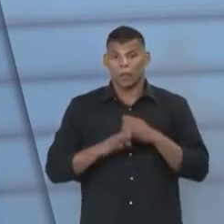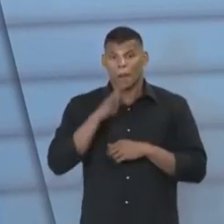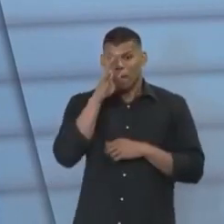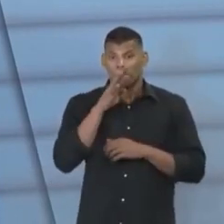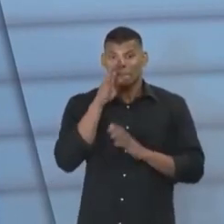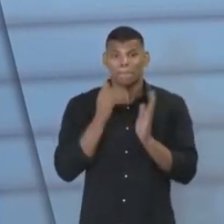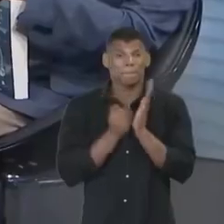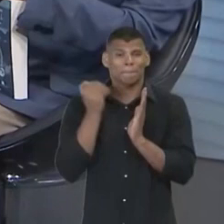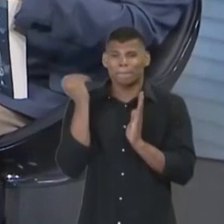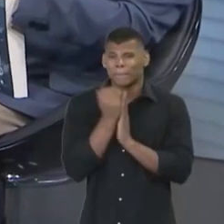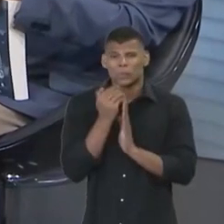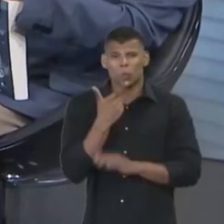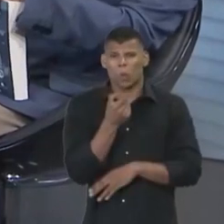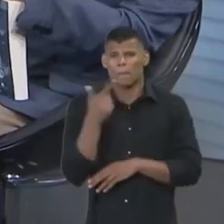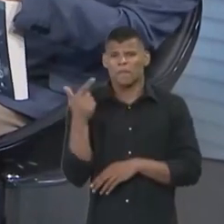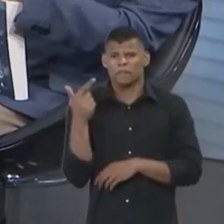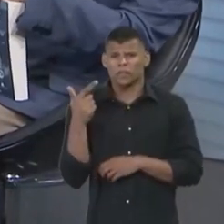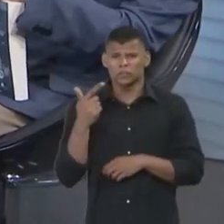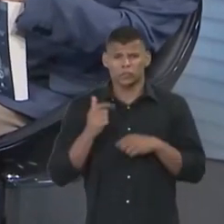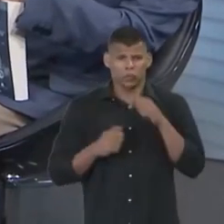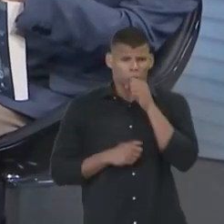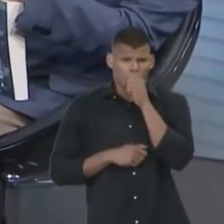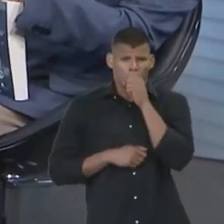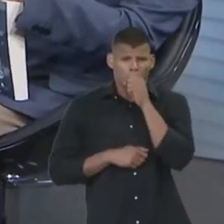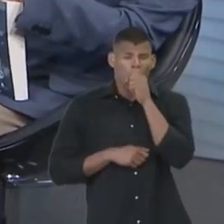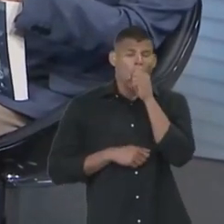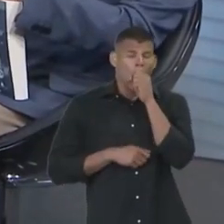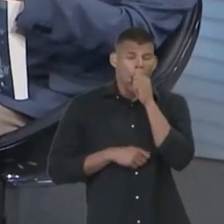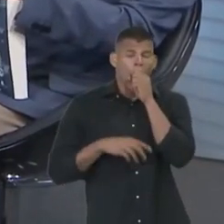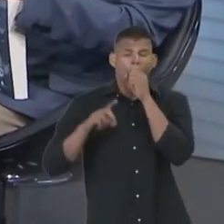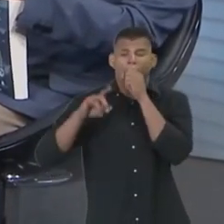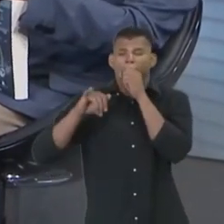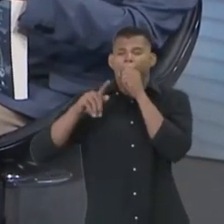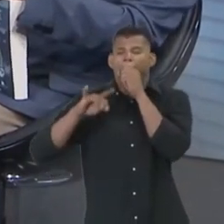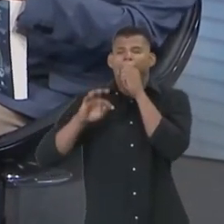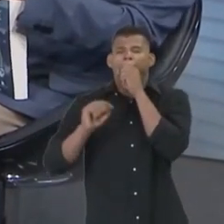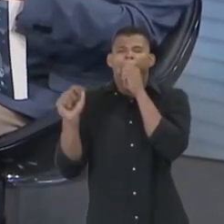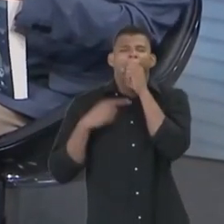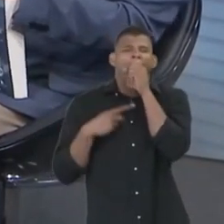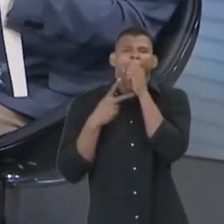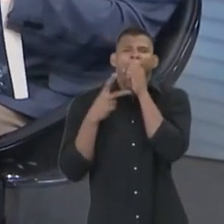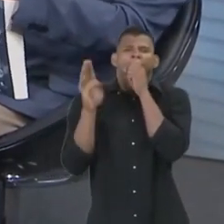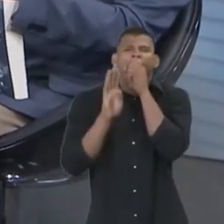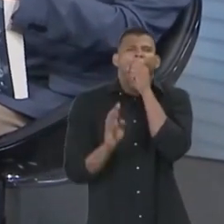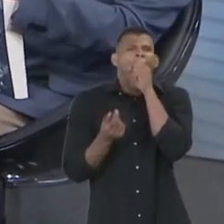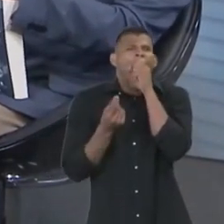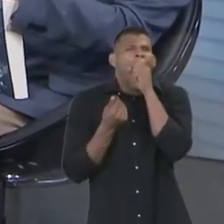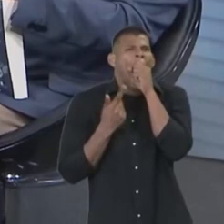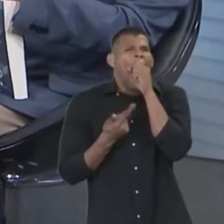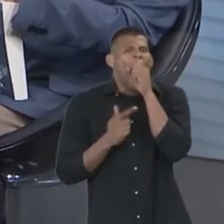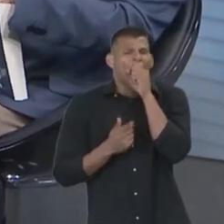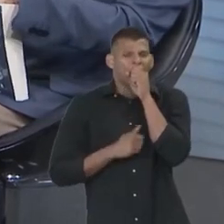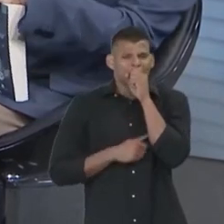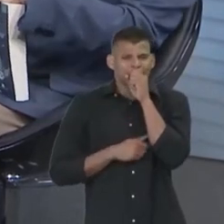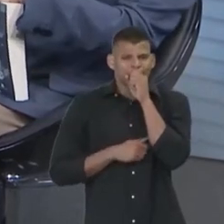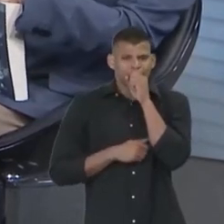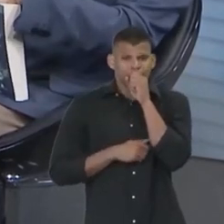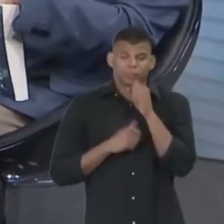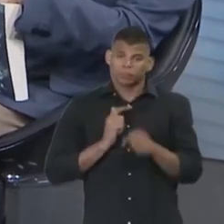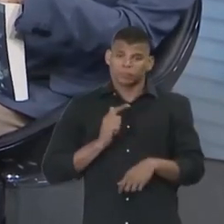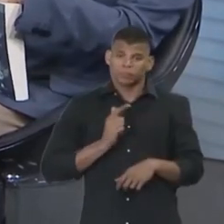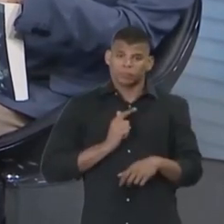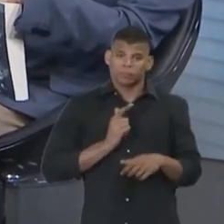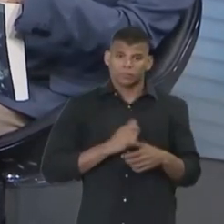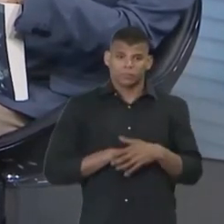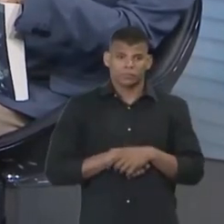Nós estamos em 2022. Na era digital. E não venham dizer que o Brasil não tem dinheiro para enfrentar esse problema. Aqui tem. Tem